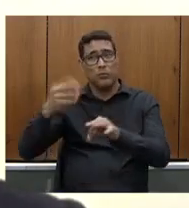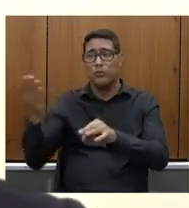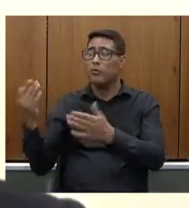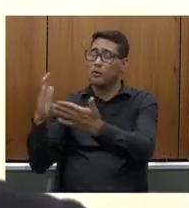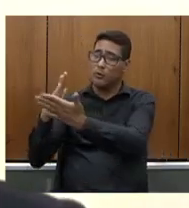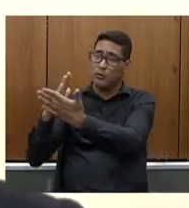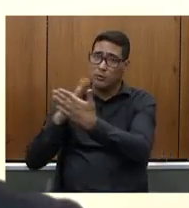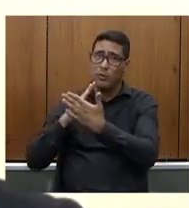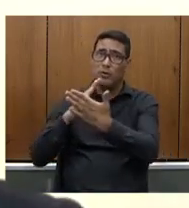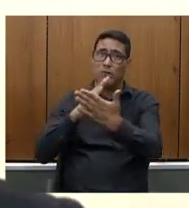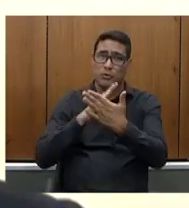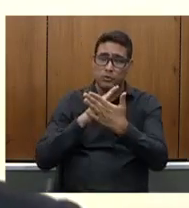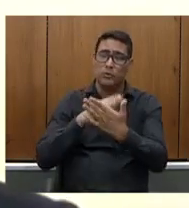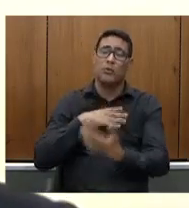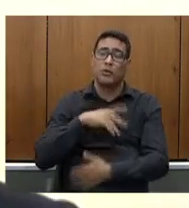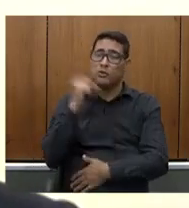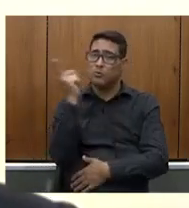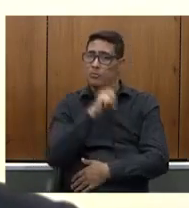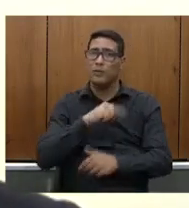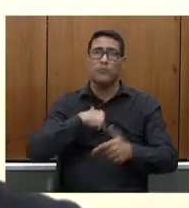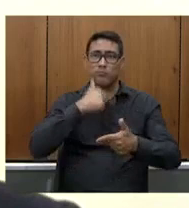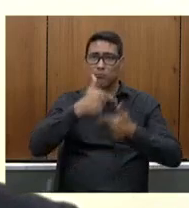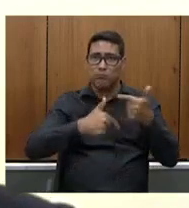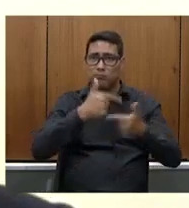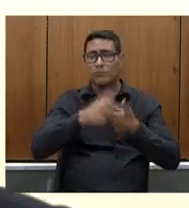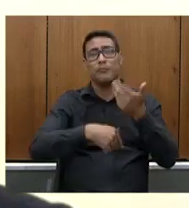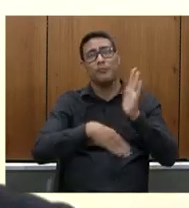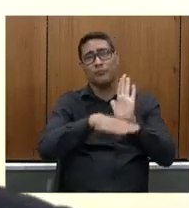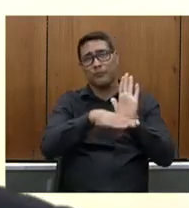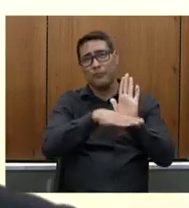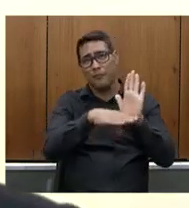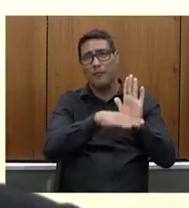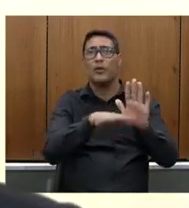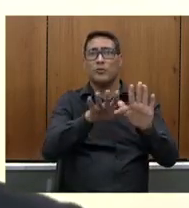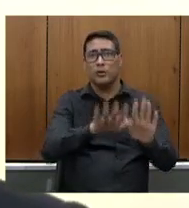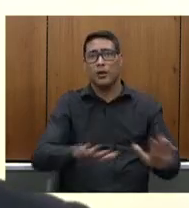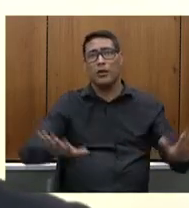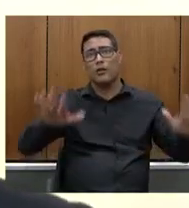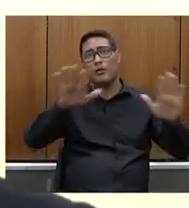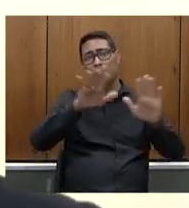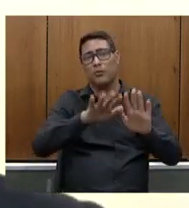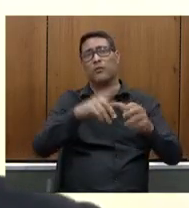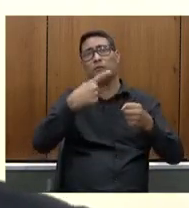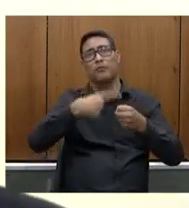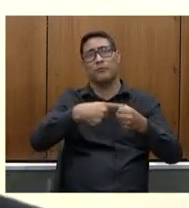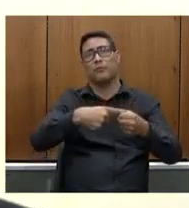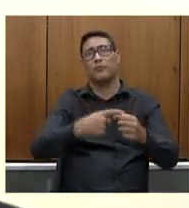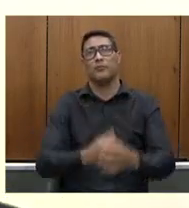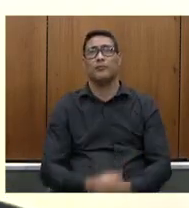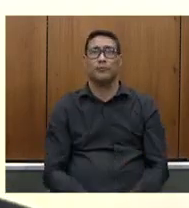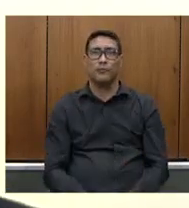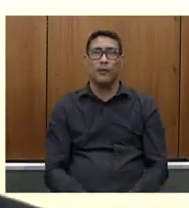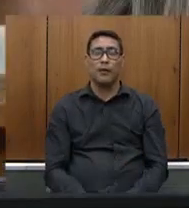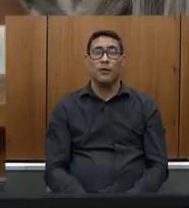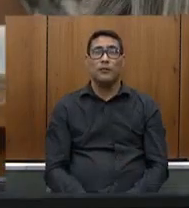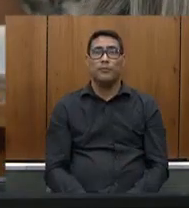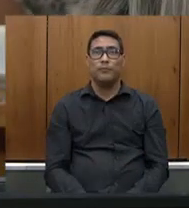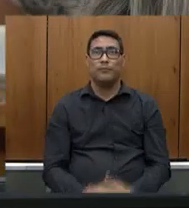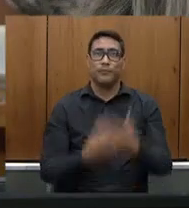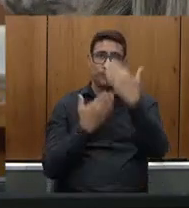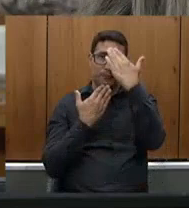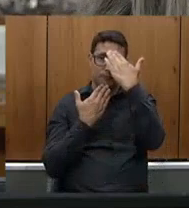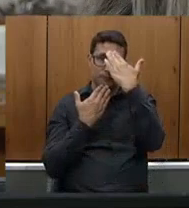esse trabalho possa atender durante muito tempo o povo de Nova Serrana e de toda a região Secretário Obrigado